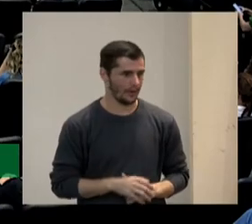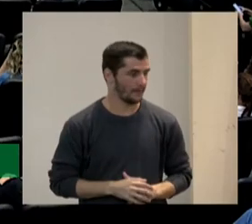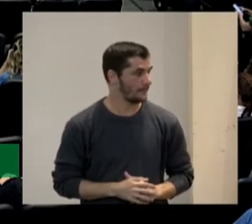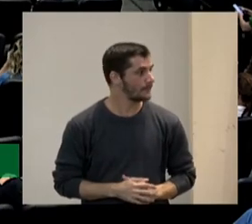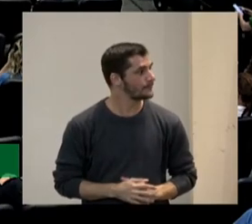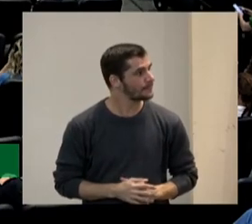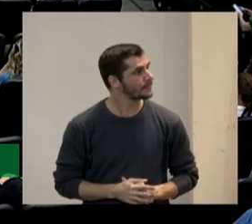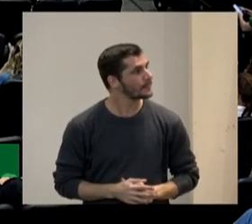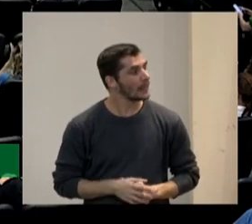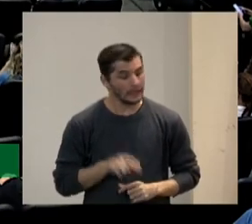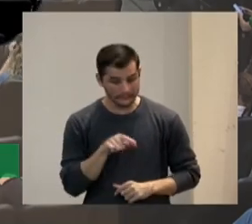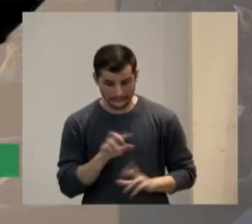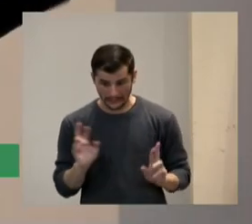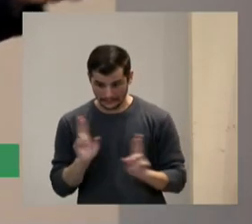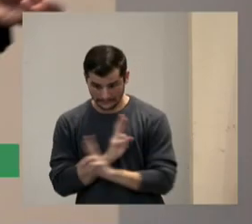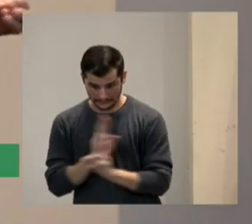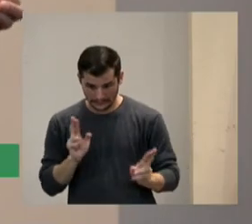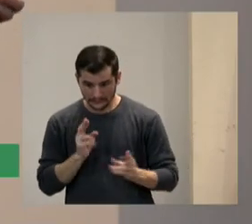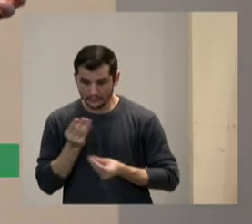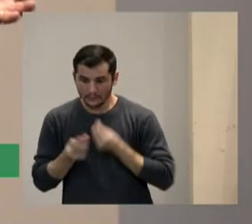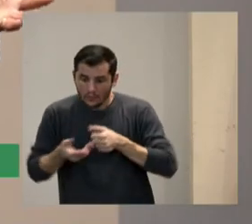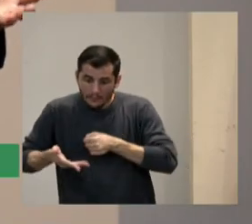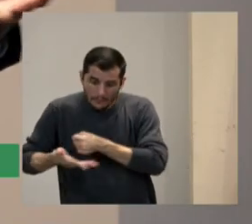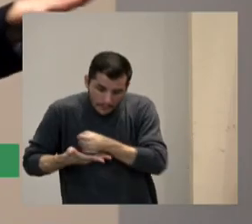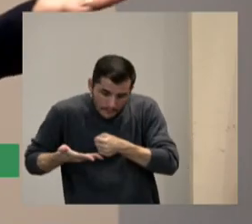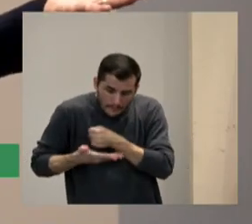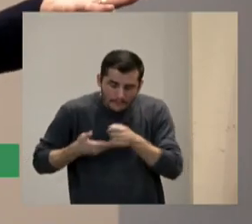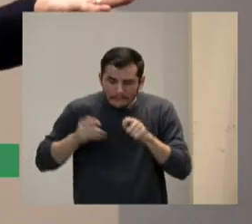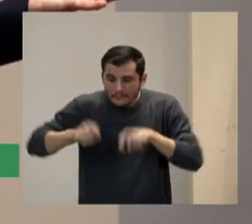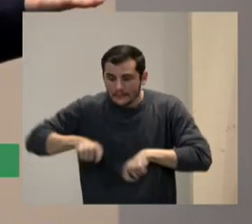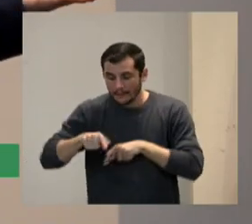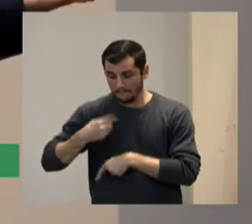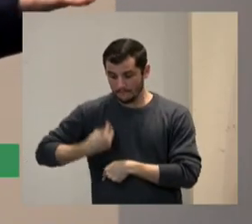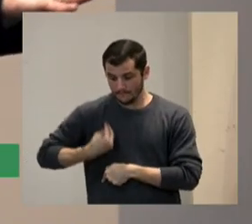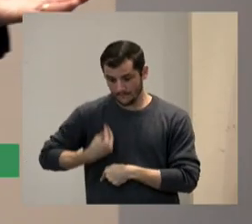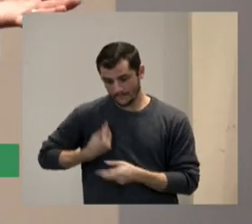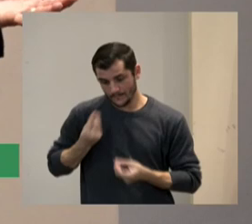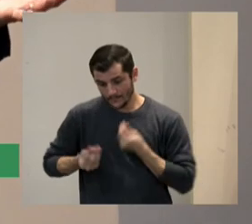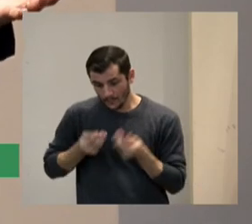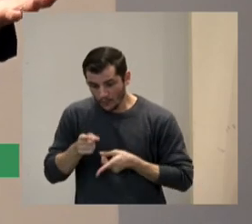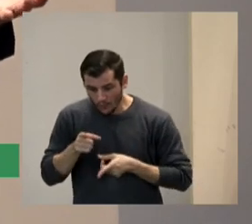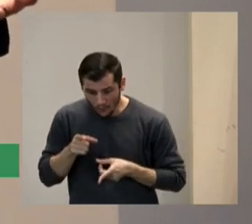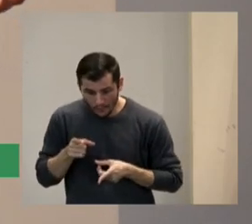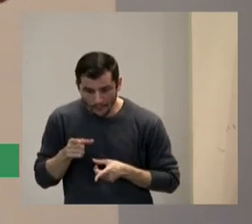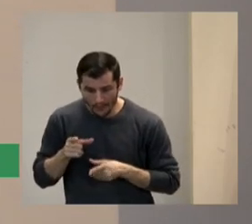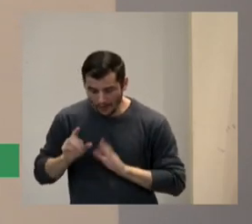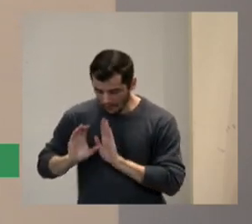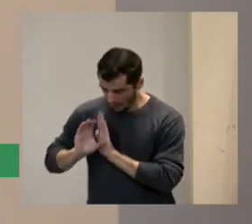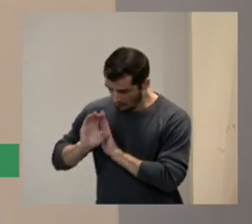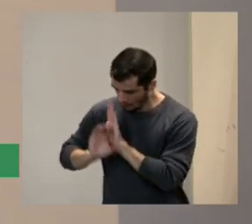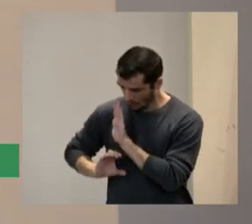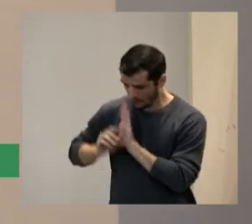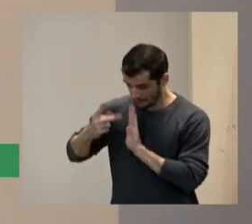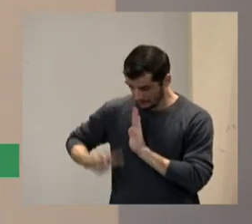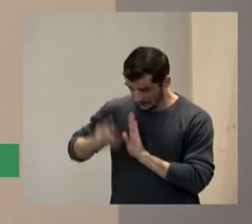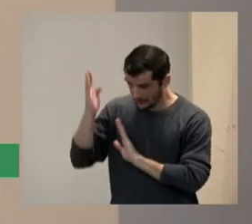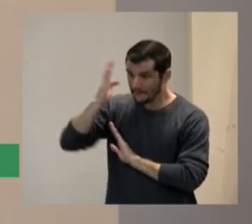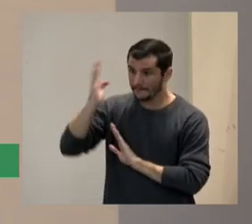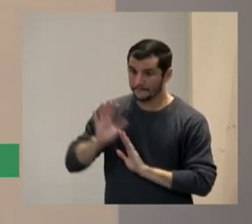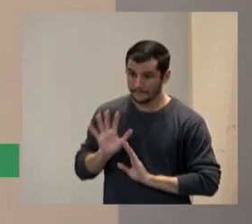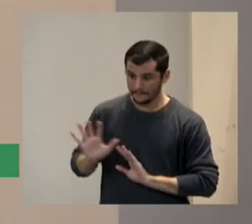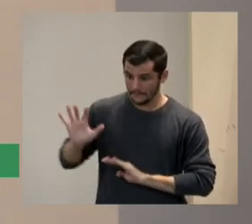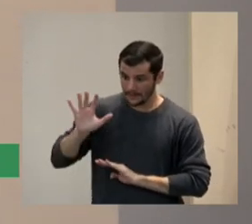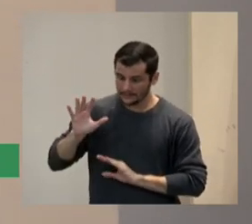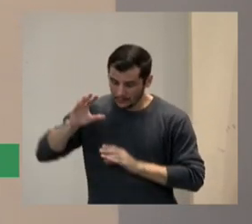se relaciona ou vai se relacionar depois com algo que está dentro do currículum brasileiro que são as